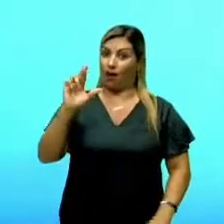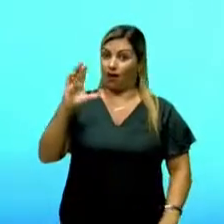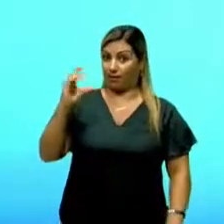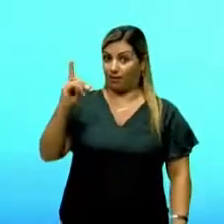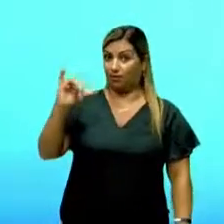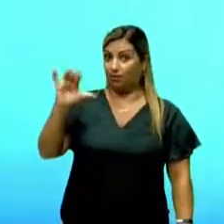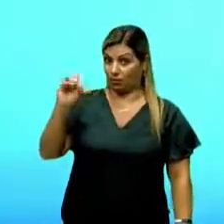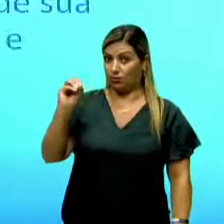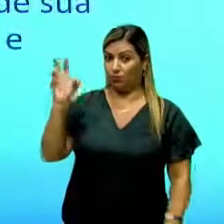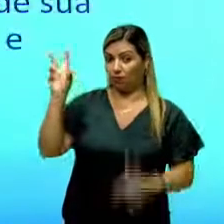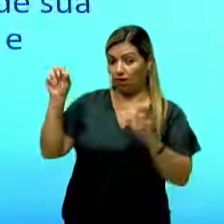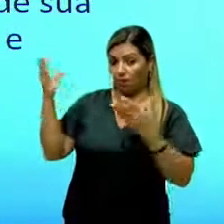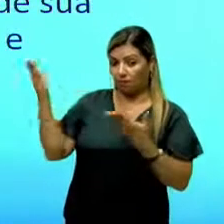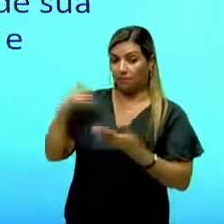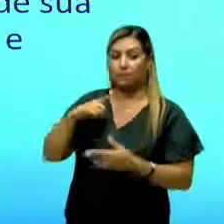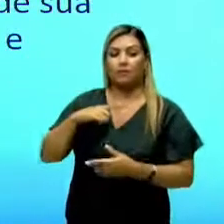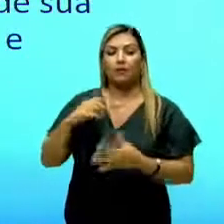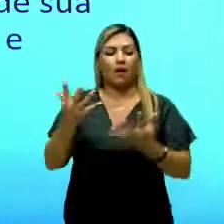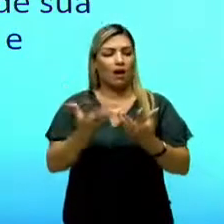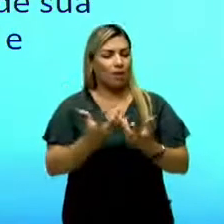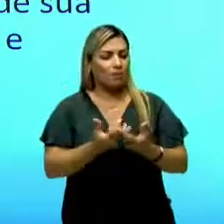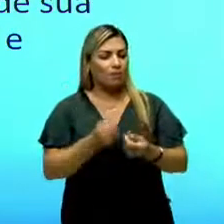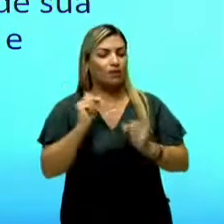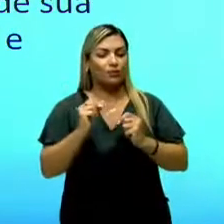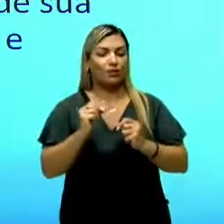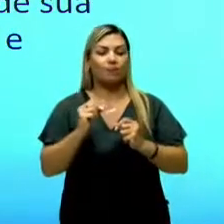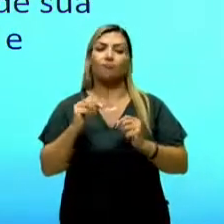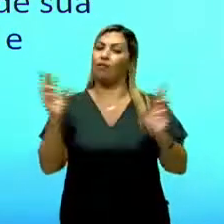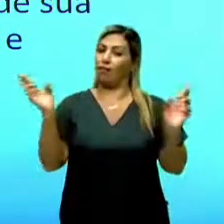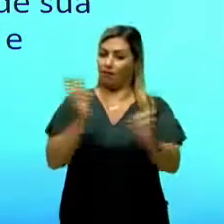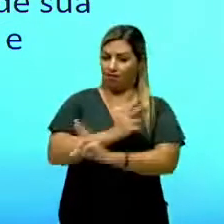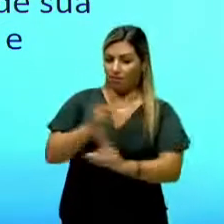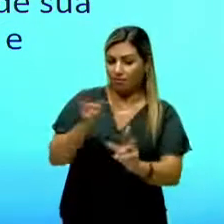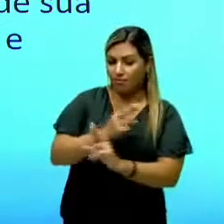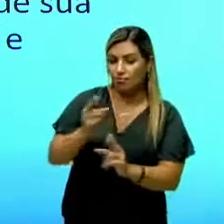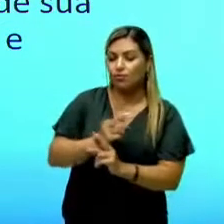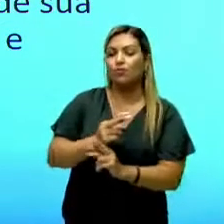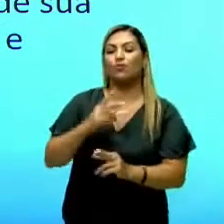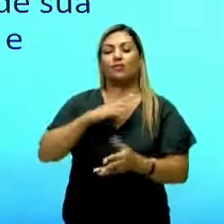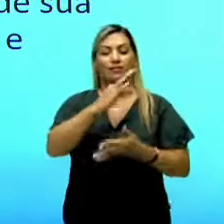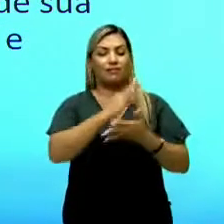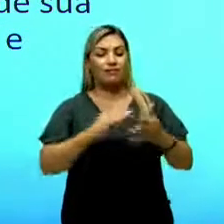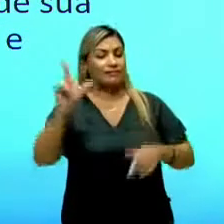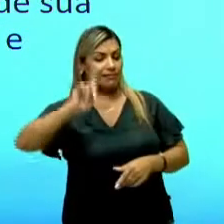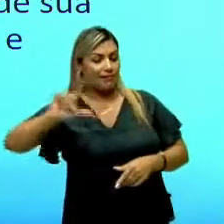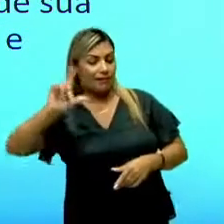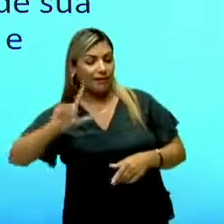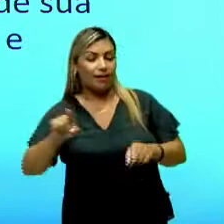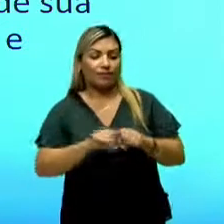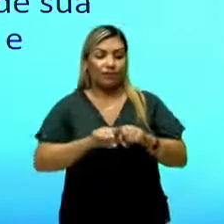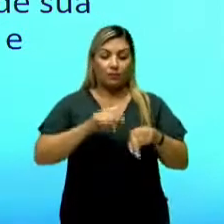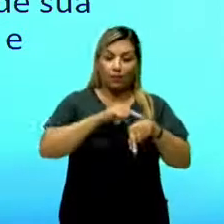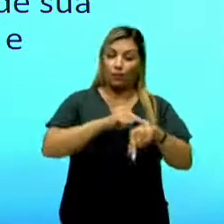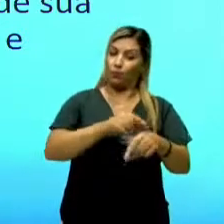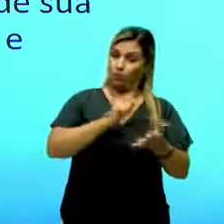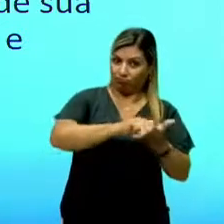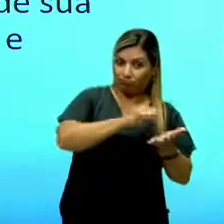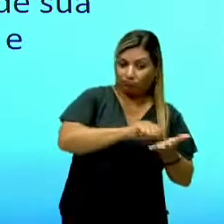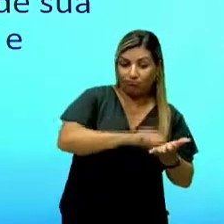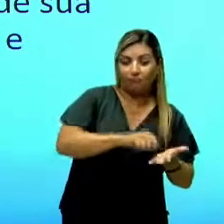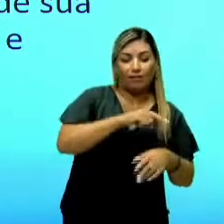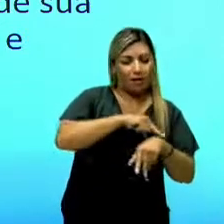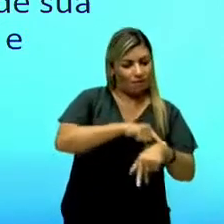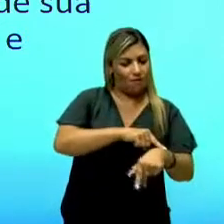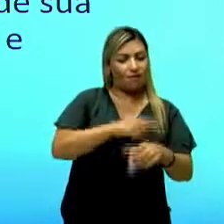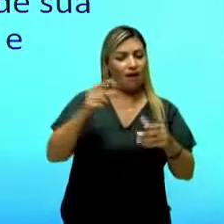combinado? A habilidade que nós queremos desenvolver é estabelecer relação entre o texto literário e o momento da sua